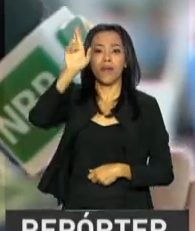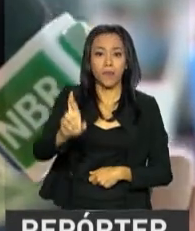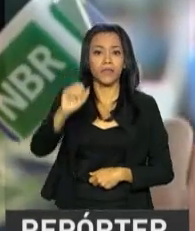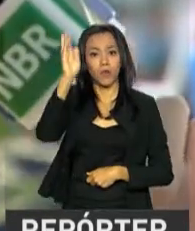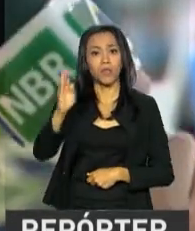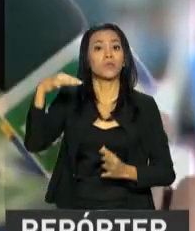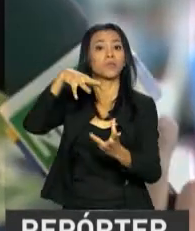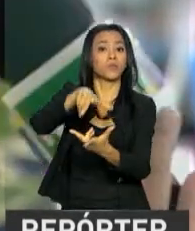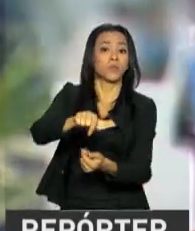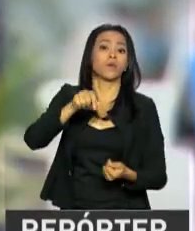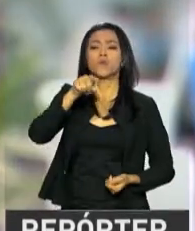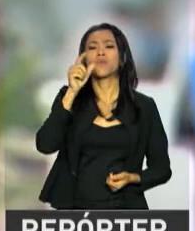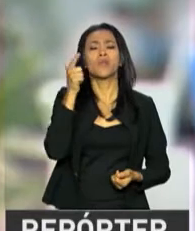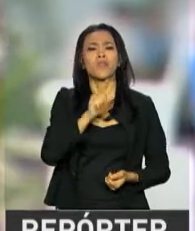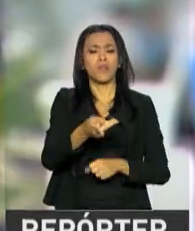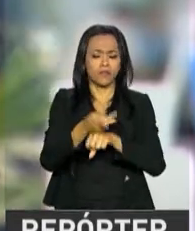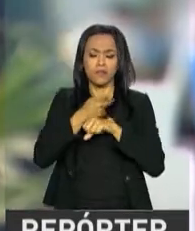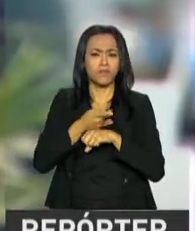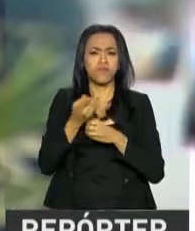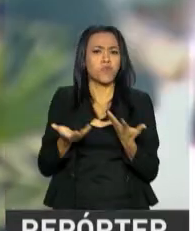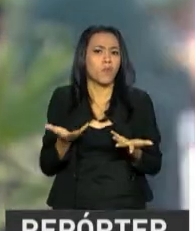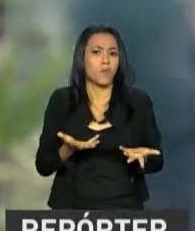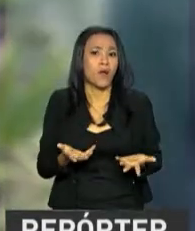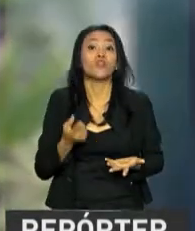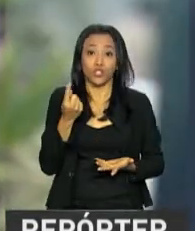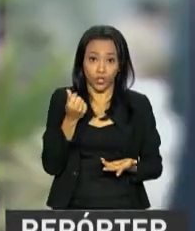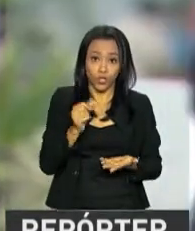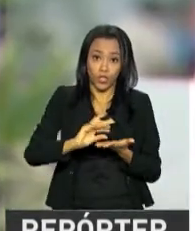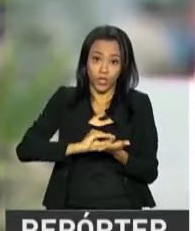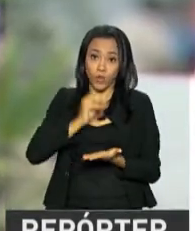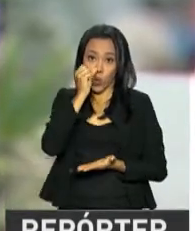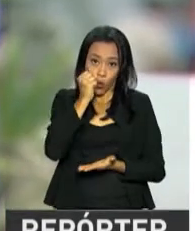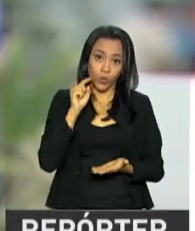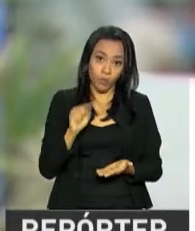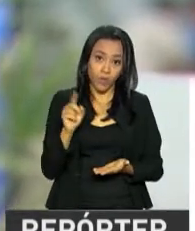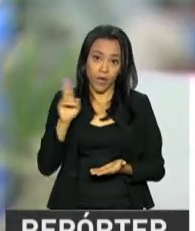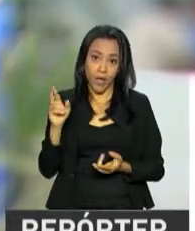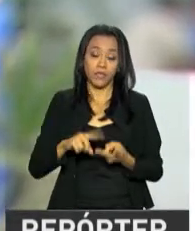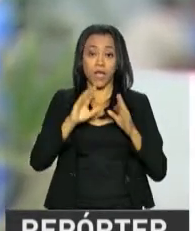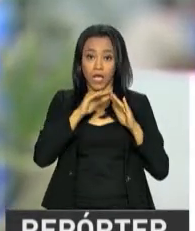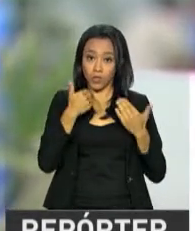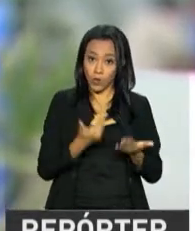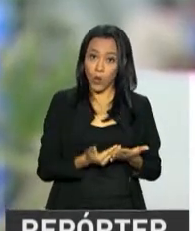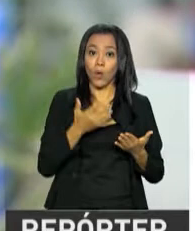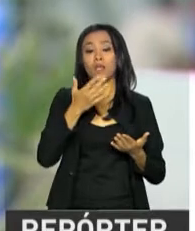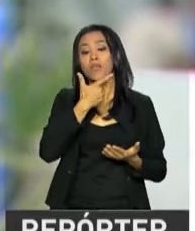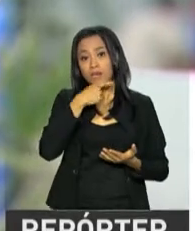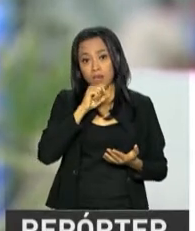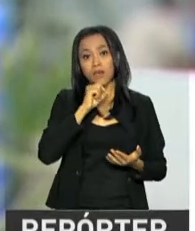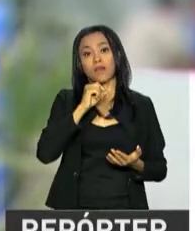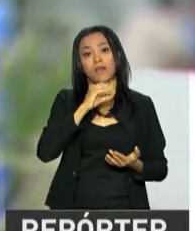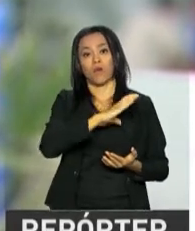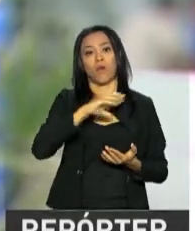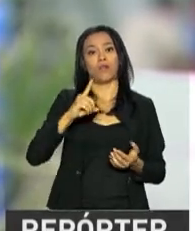premiação? O que o vencedor recebe? O vencedor recebe um prêmio em dinheiro de 8 mil reais, a escola e o orientador também. O